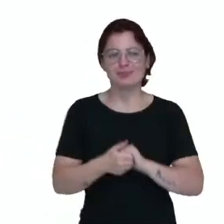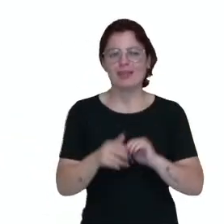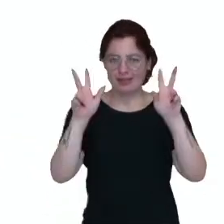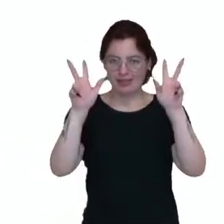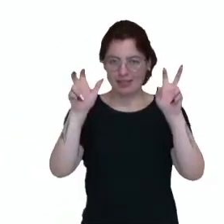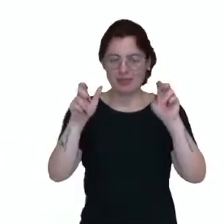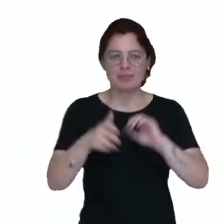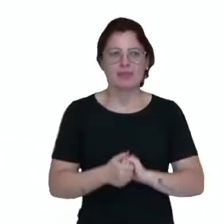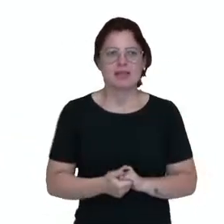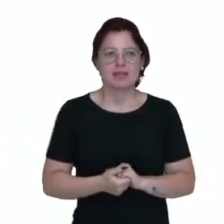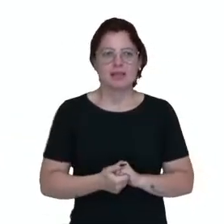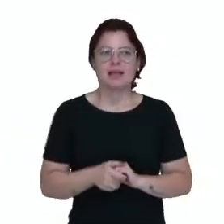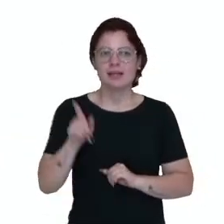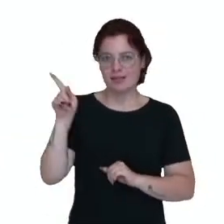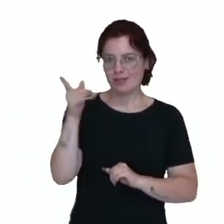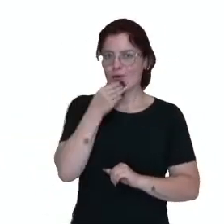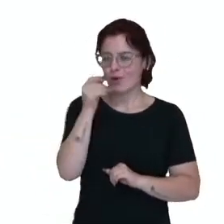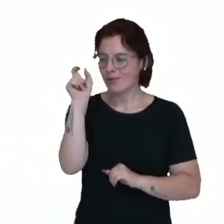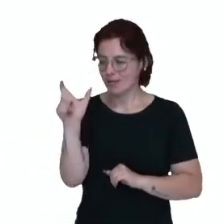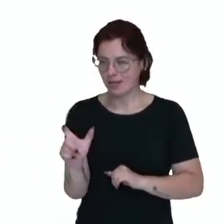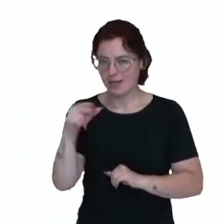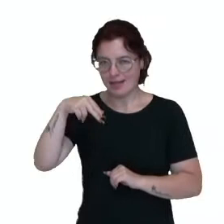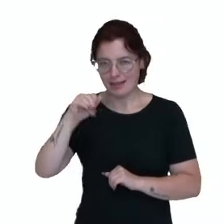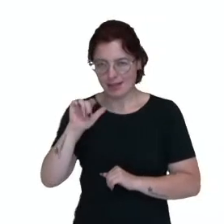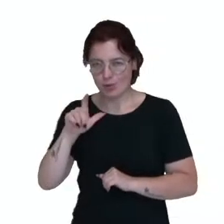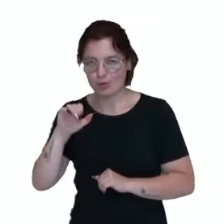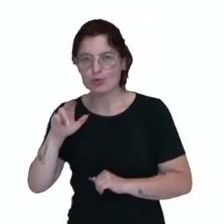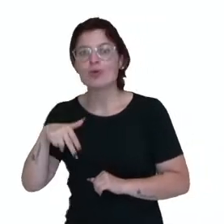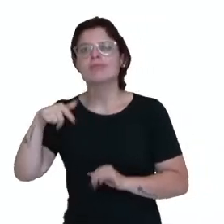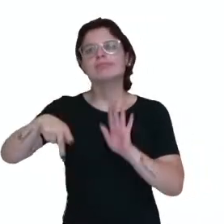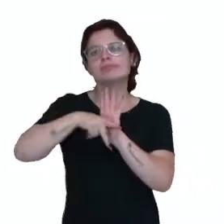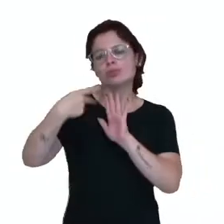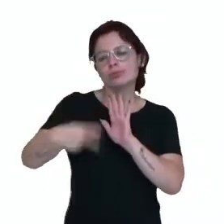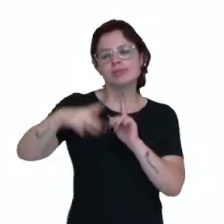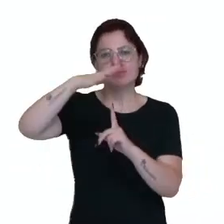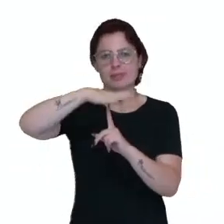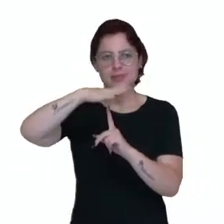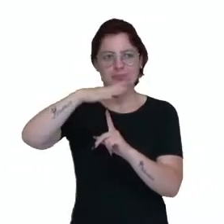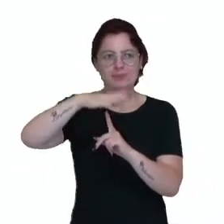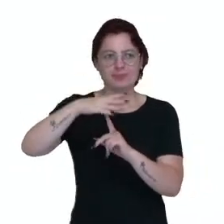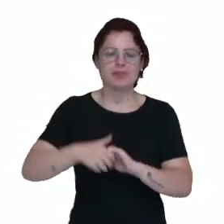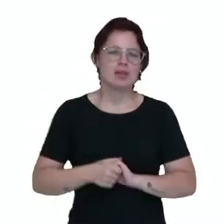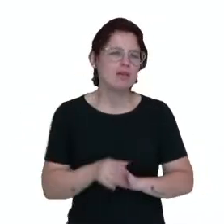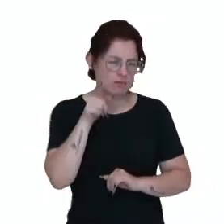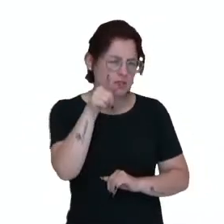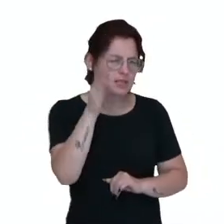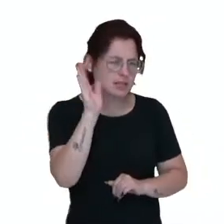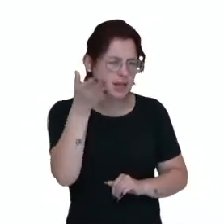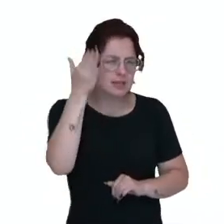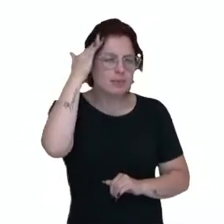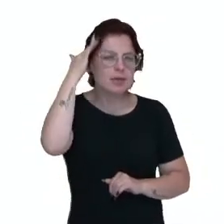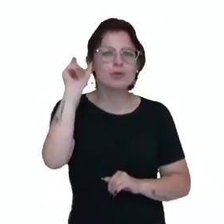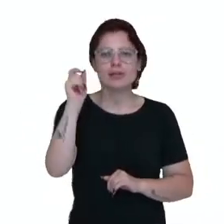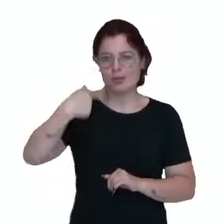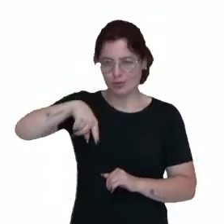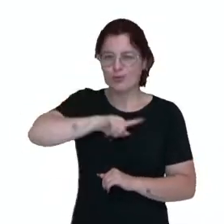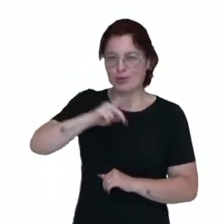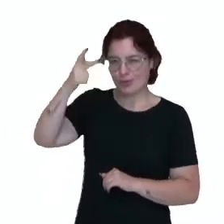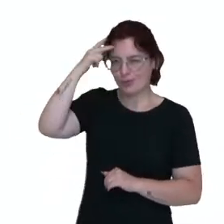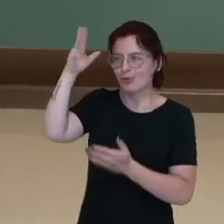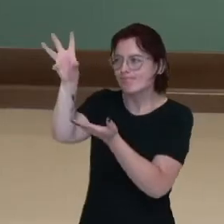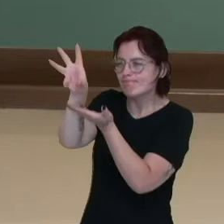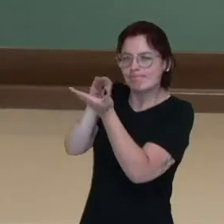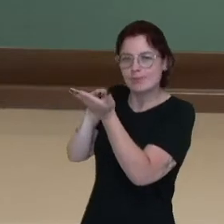sabia, então, que muitas das nossas práticas cotidianas vêm da herança dos indígenas? Por exemplo,